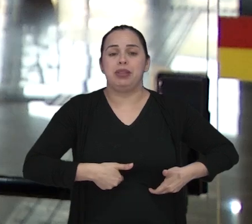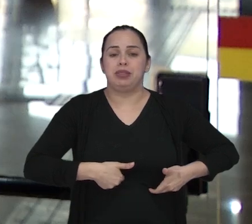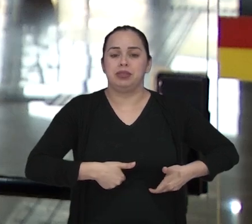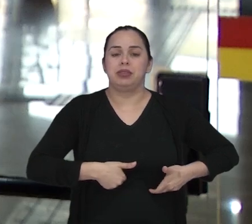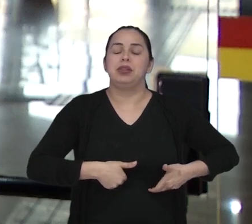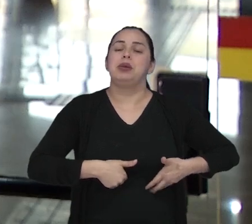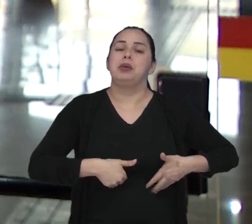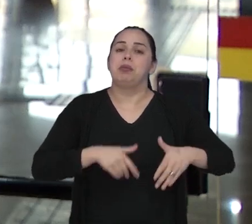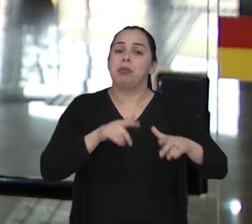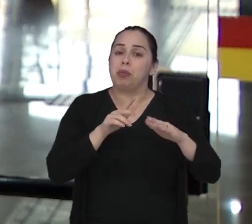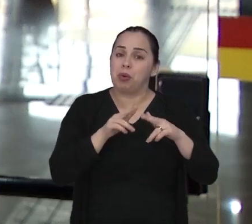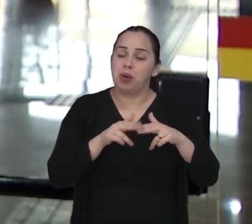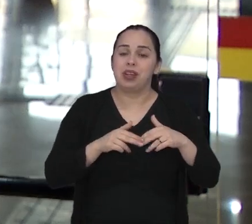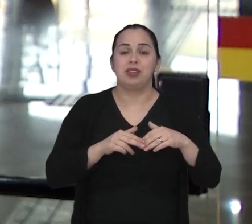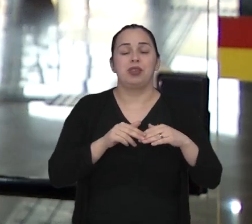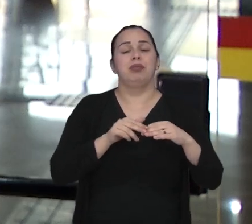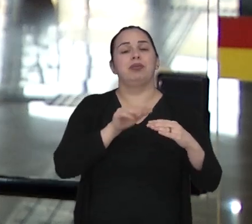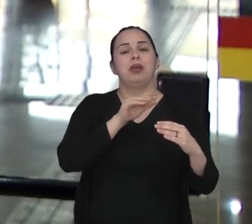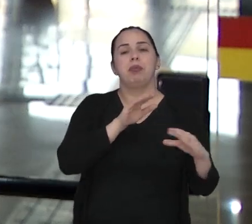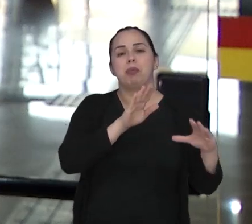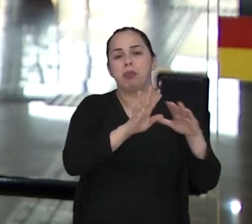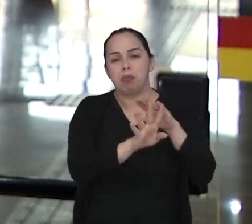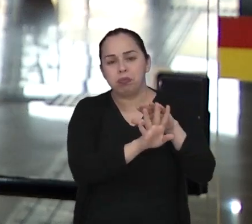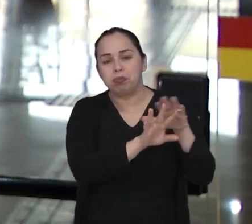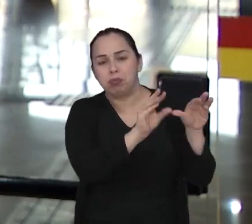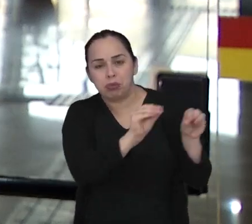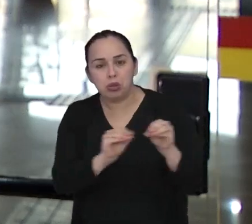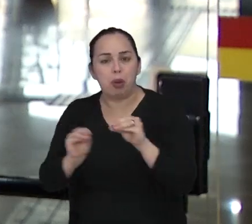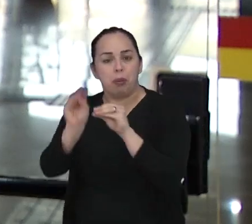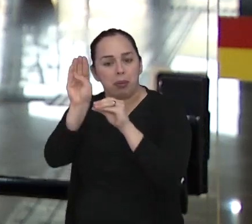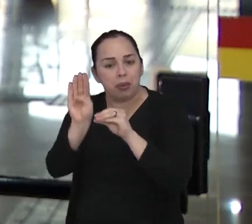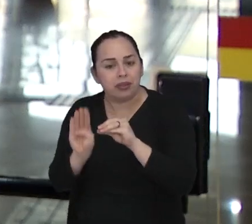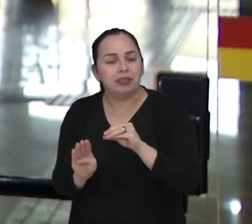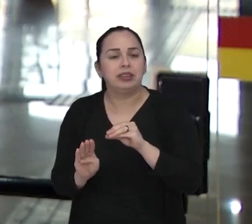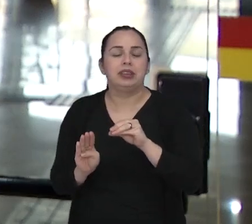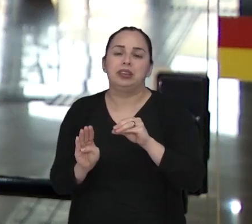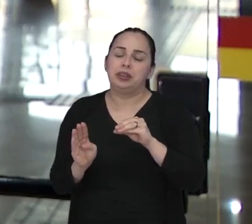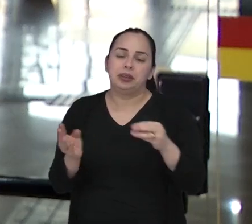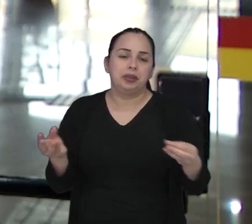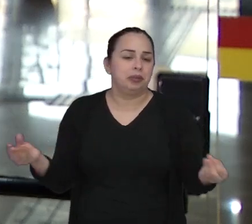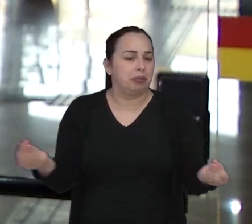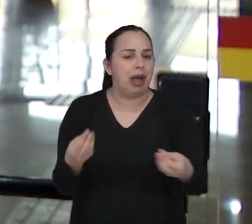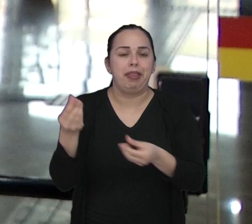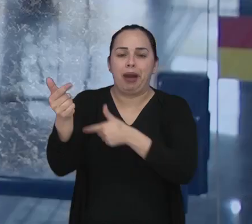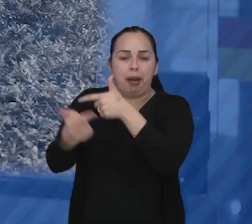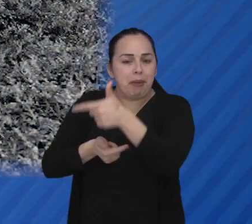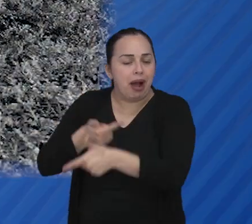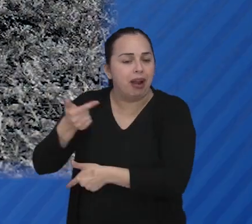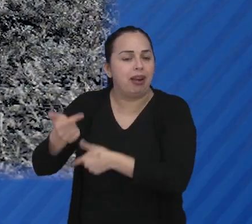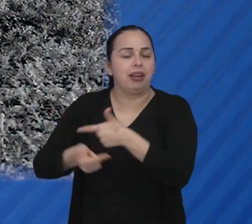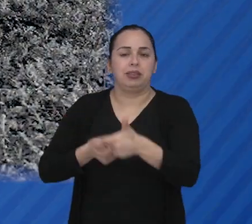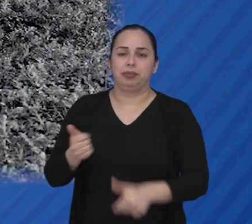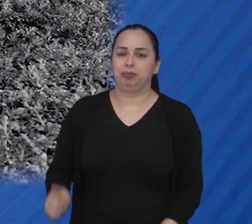aí os japoneses vieram para o Brasil para trabalhar.